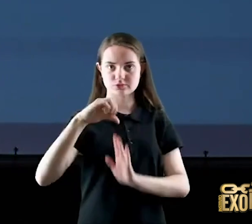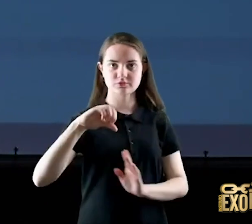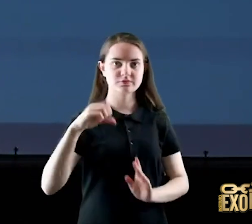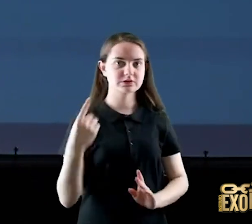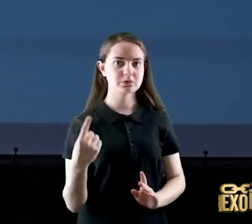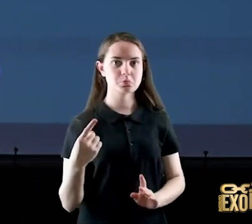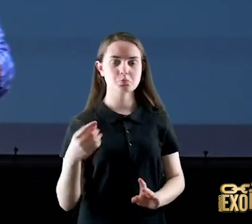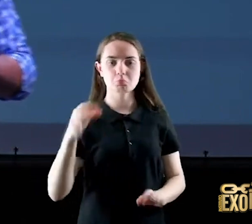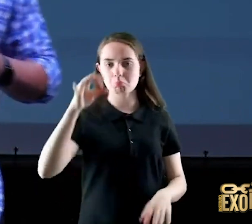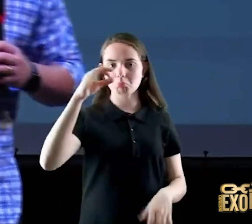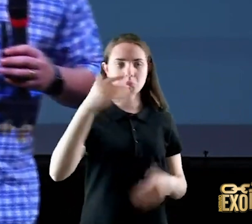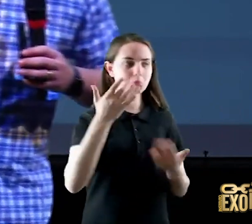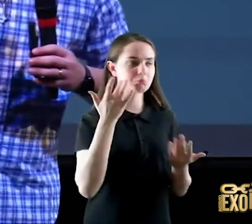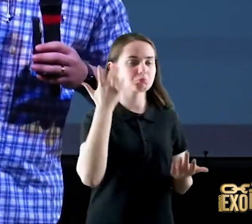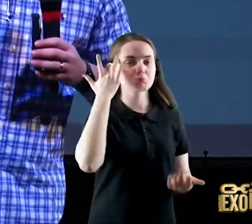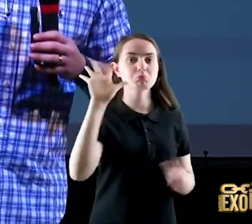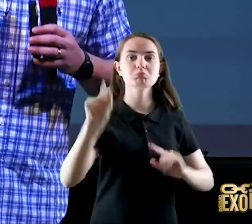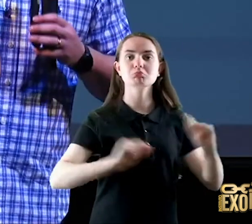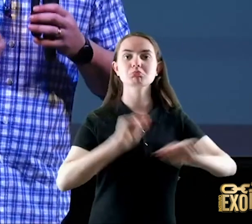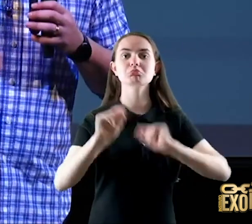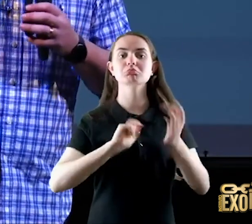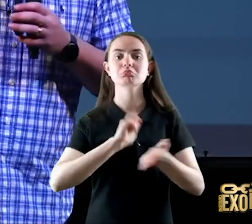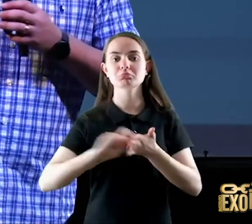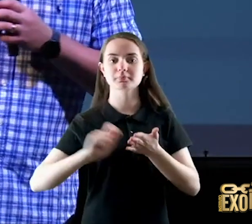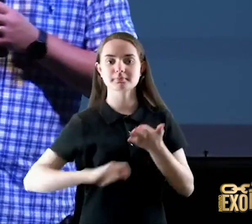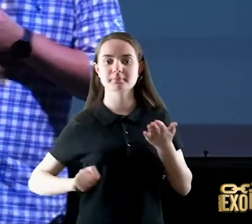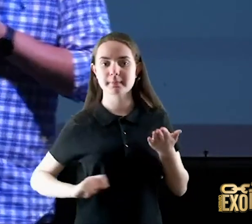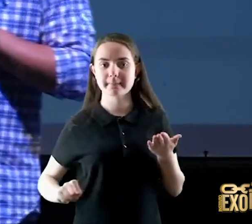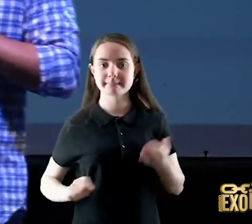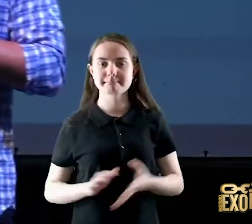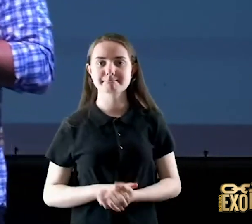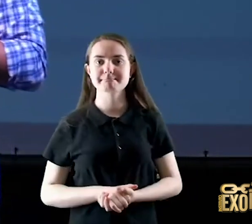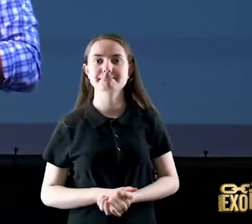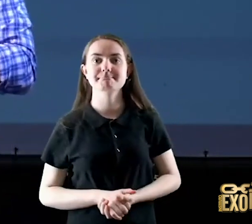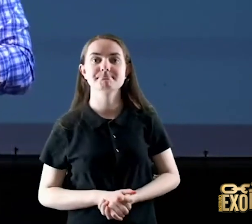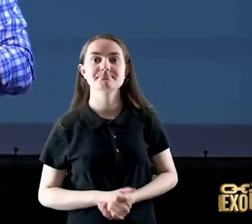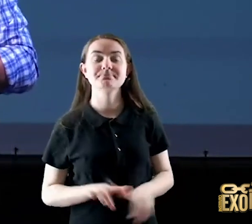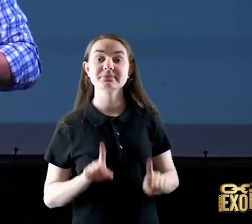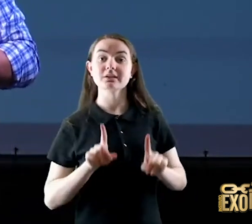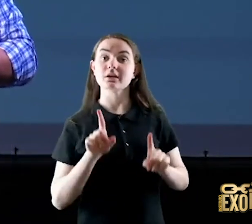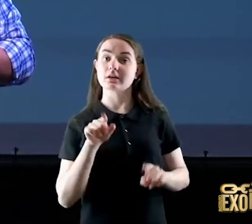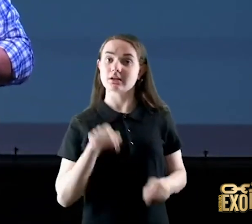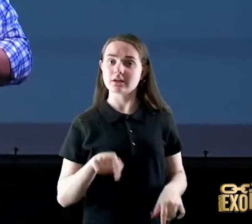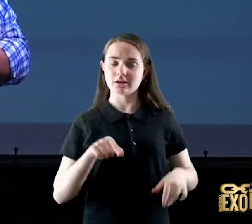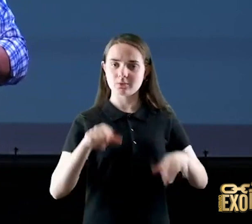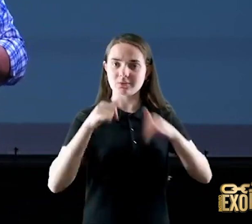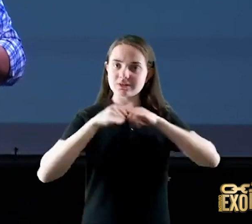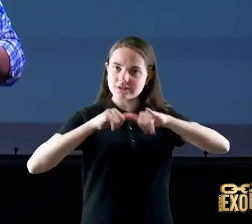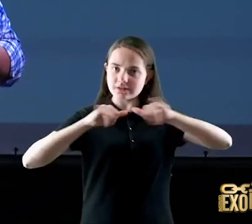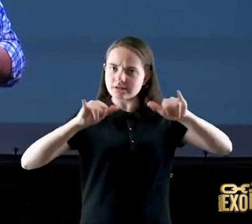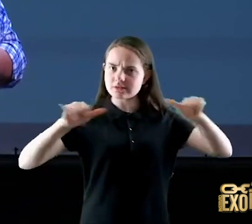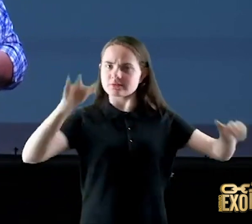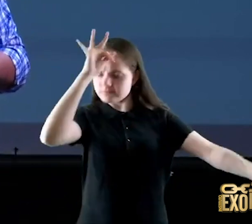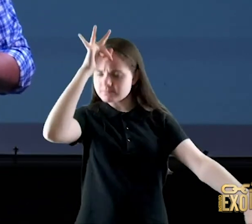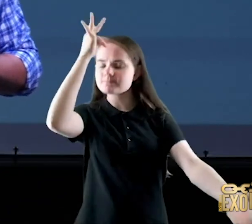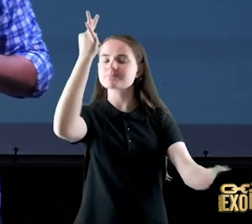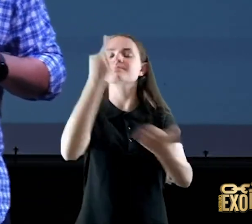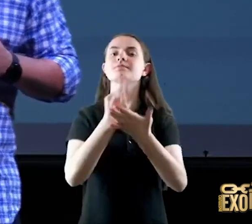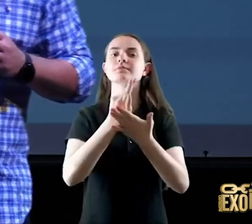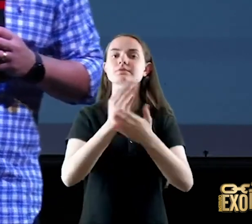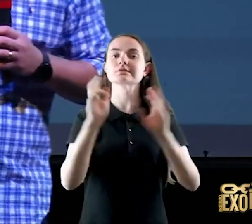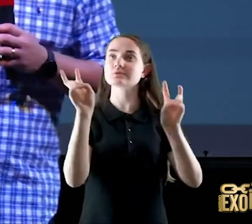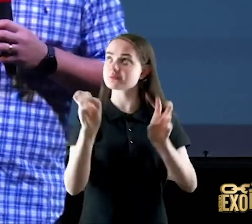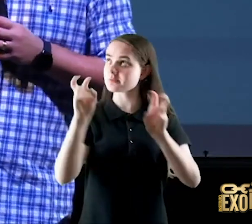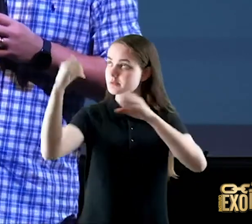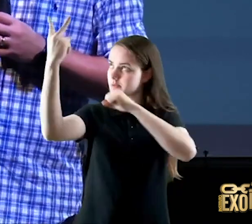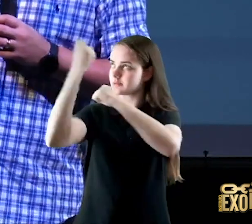você passa por um perigo é uma declaração que você profetiza com fé a respeito da proteção do teu